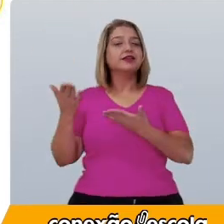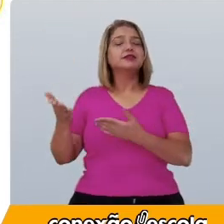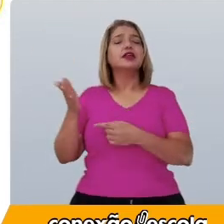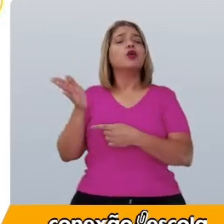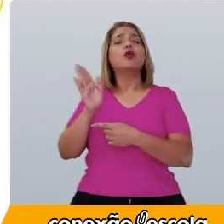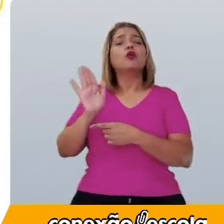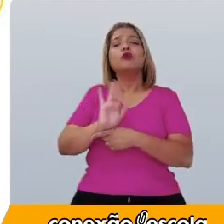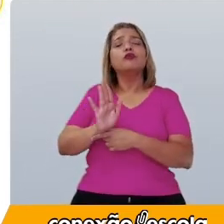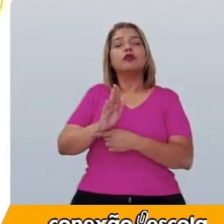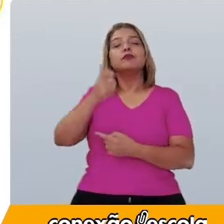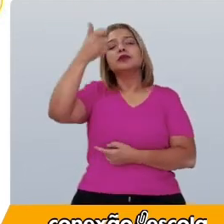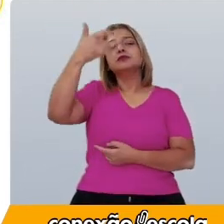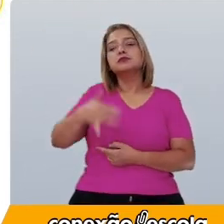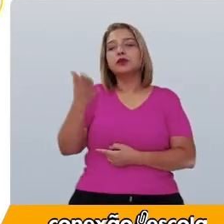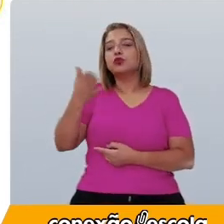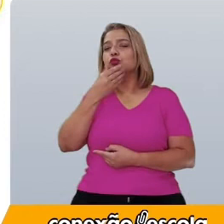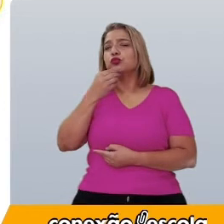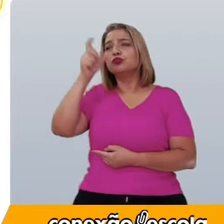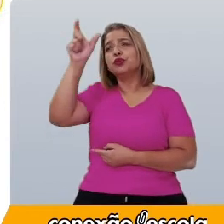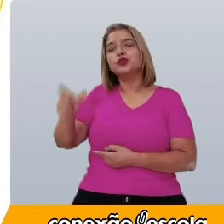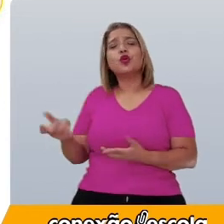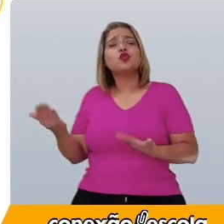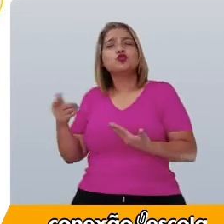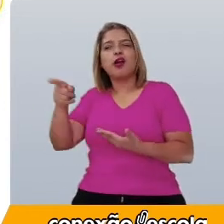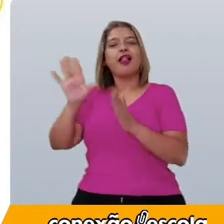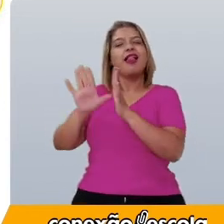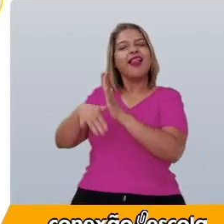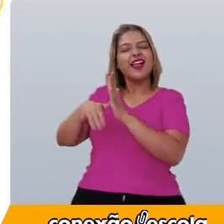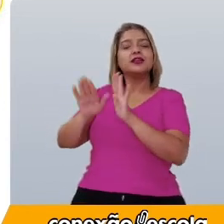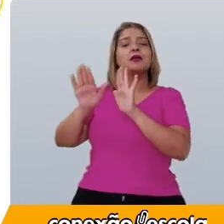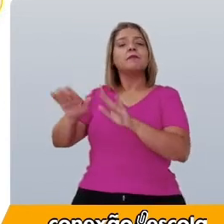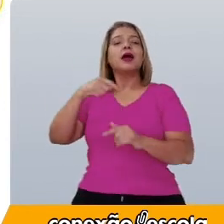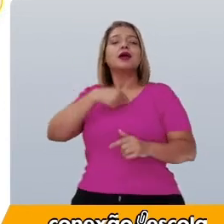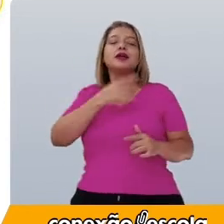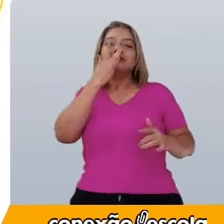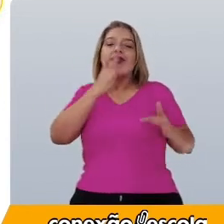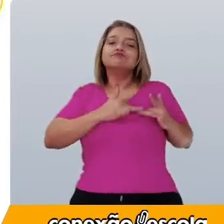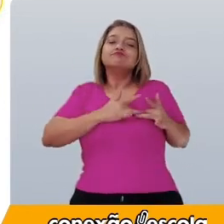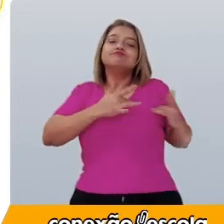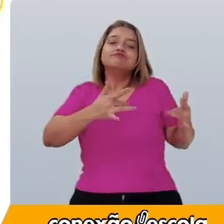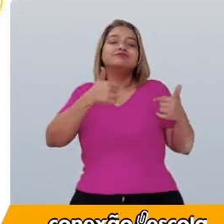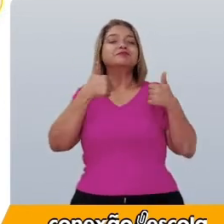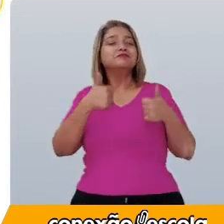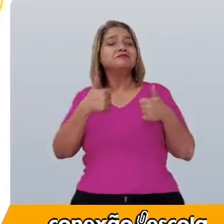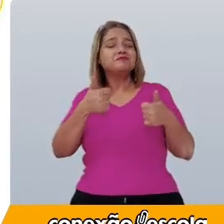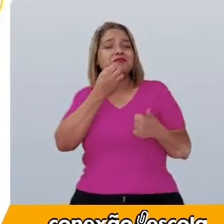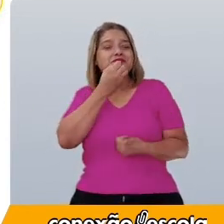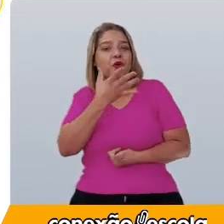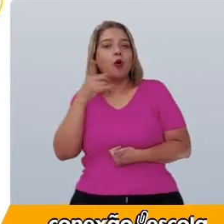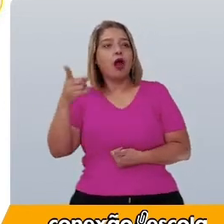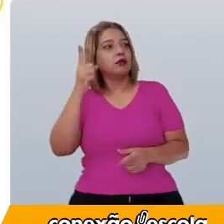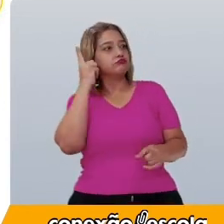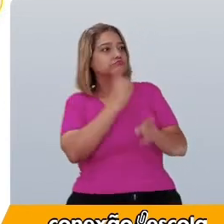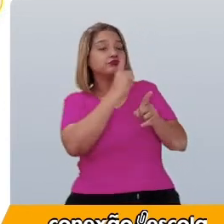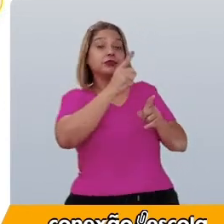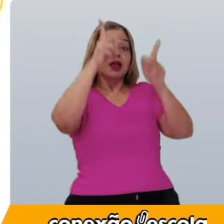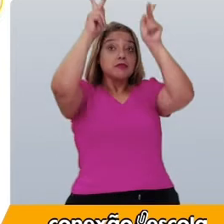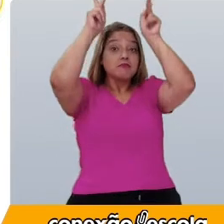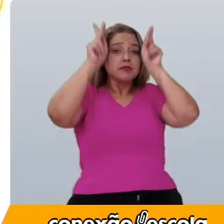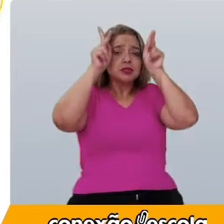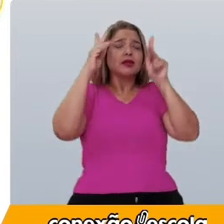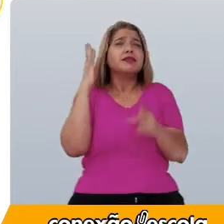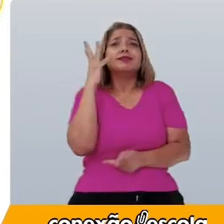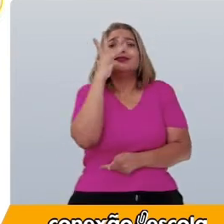de um jovem ladrão de bom coração que encontra uma princesa linda no meio da rua,